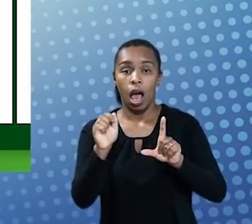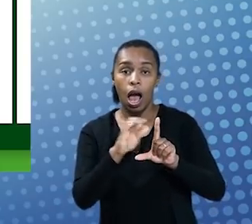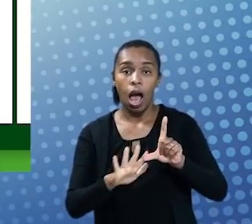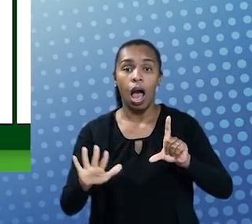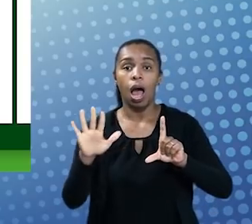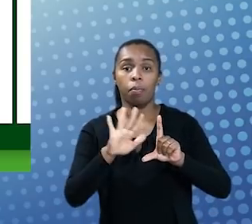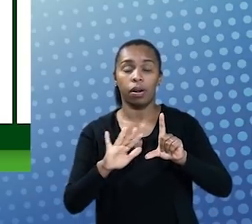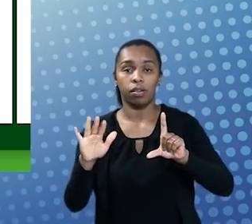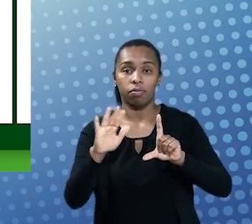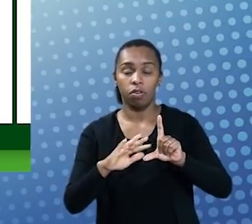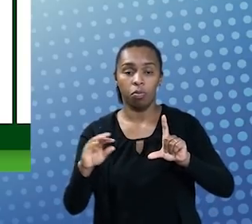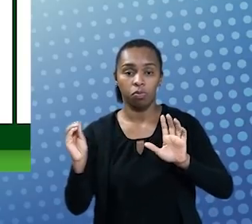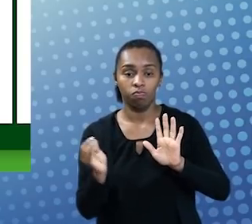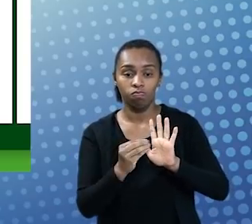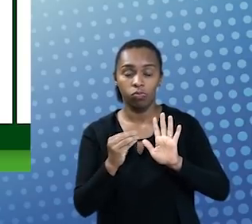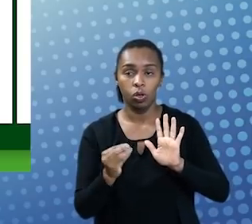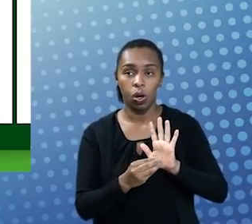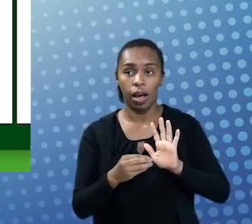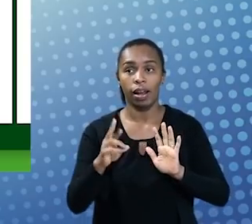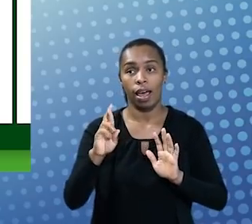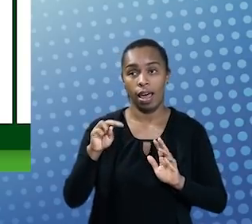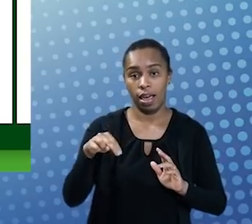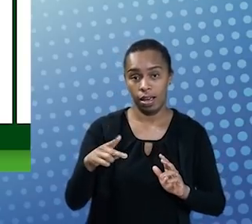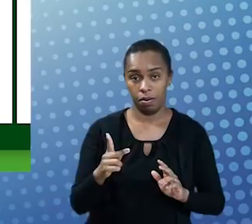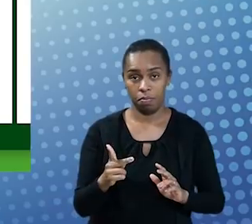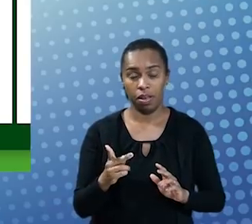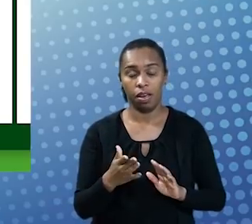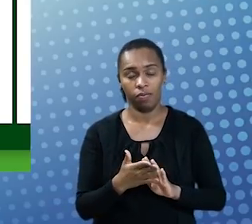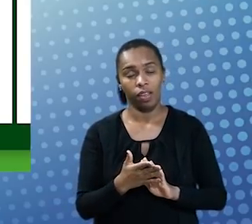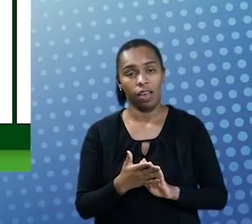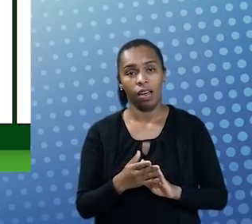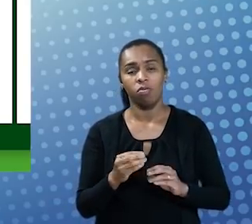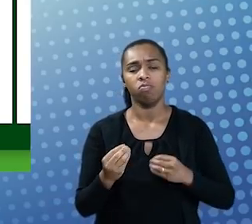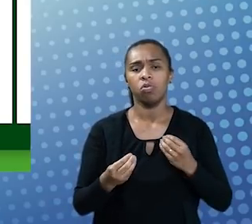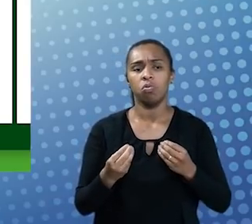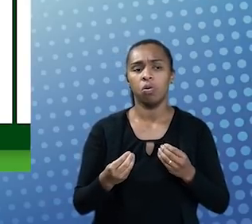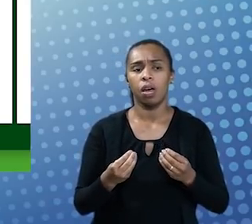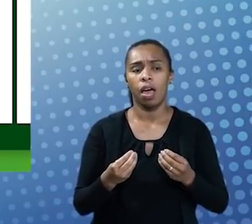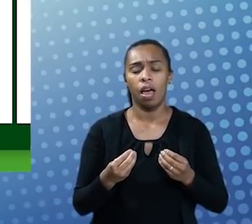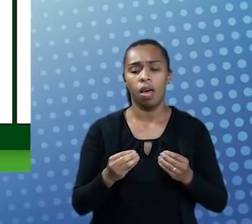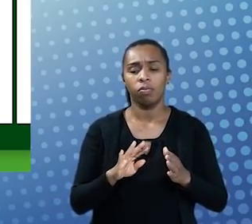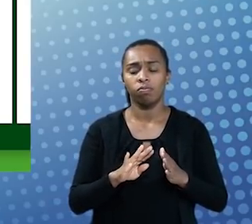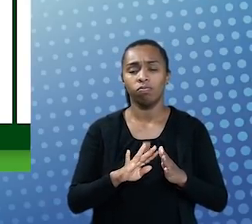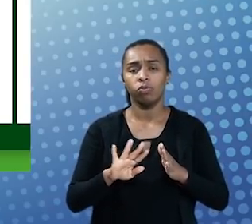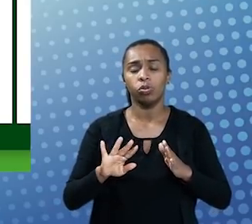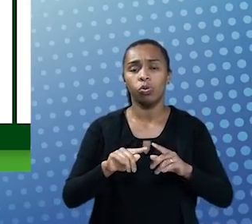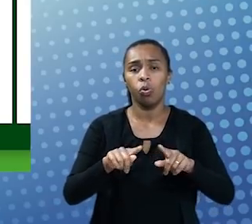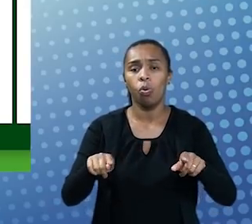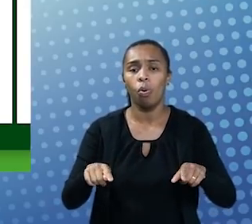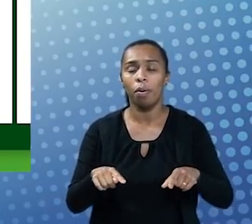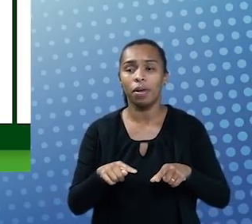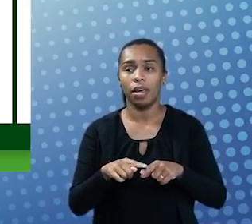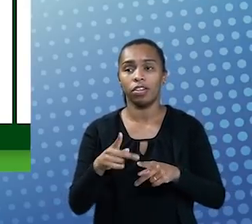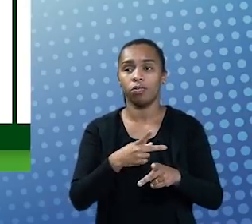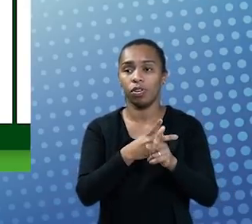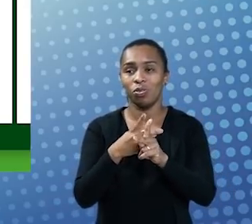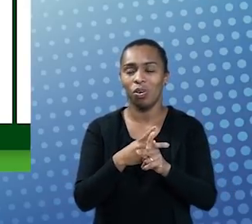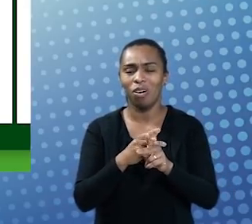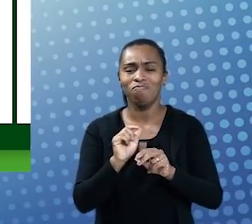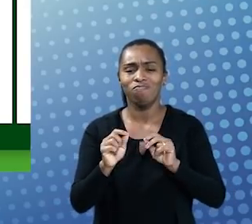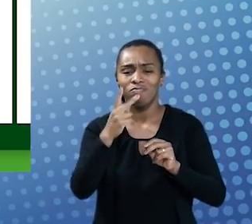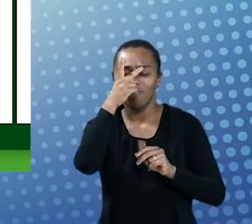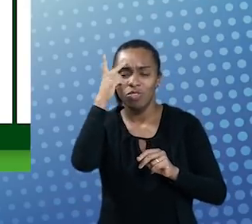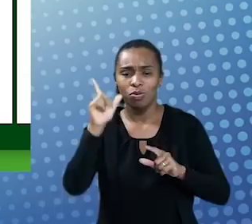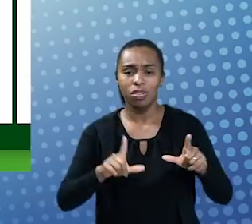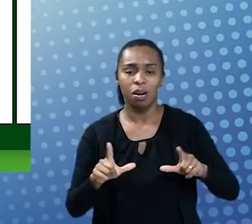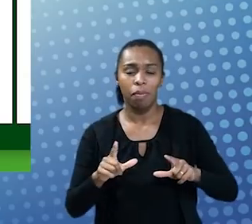está sendo colocada hoje pela RNP, ela vem no sentido de desonerar também os nossos ambientes virtuais. Quem trabalha com educação à distância,